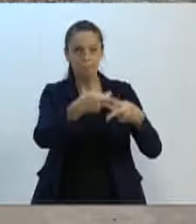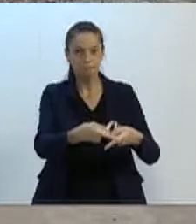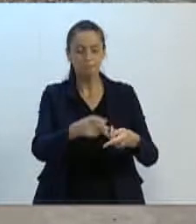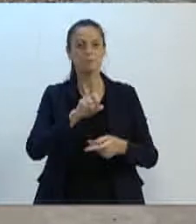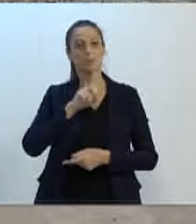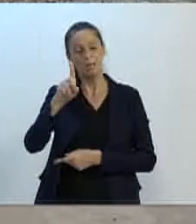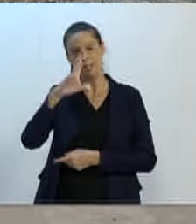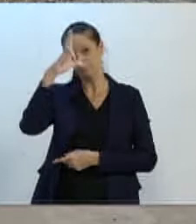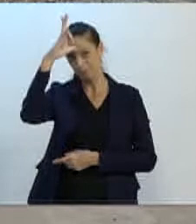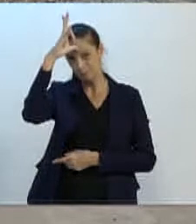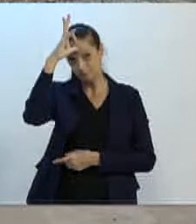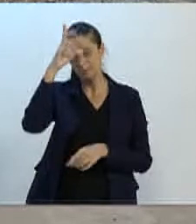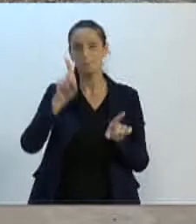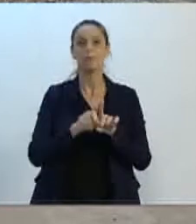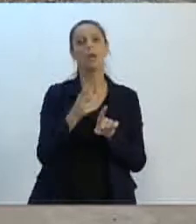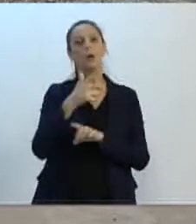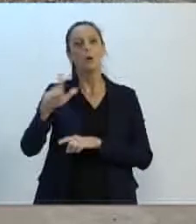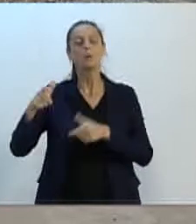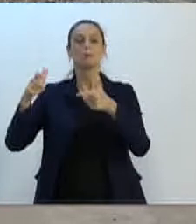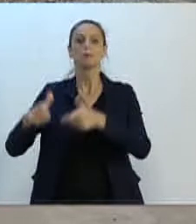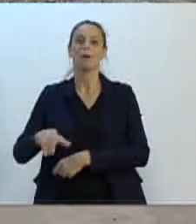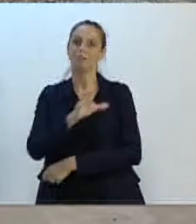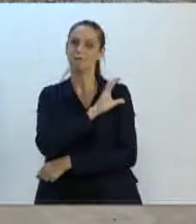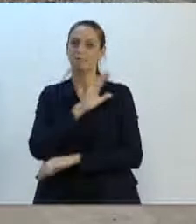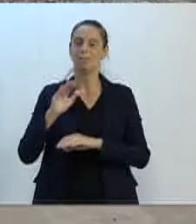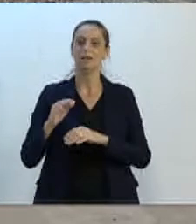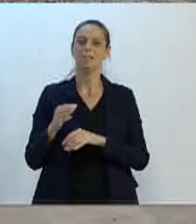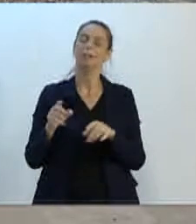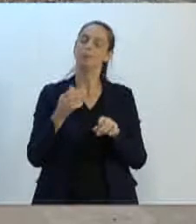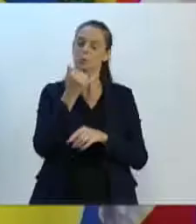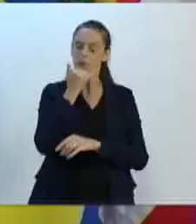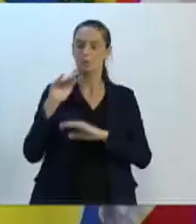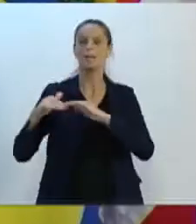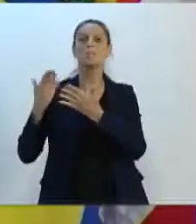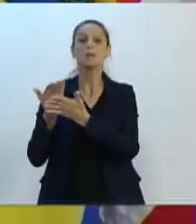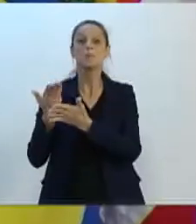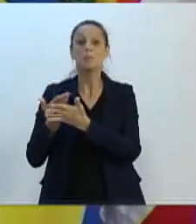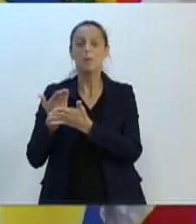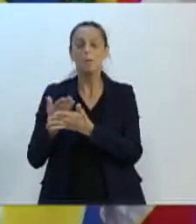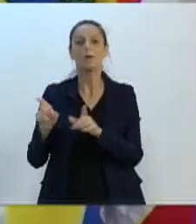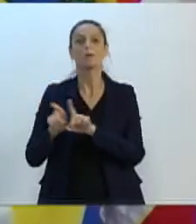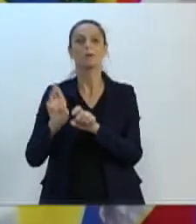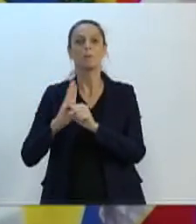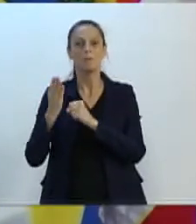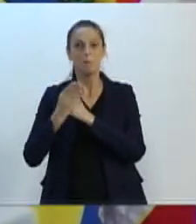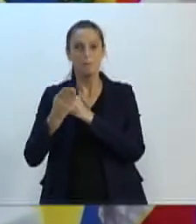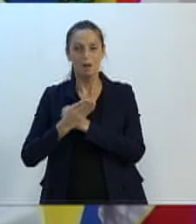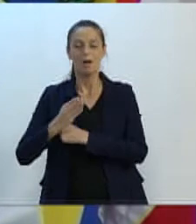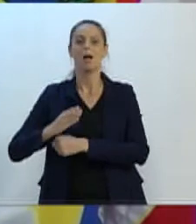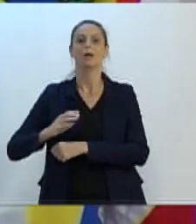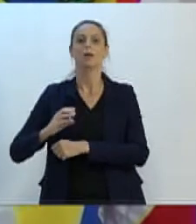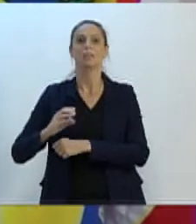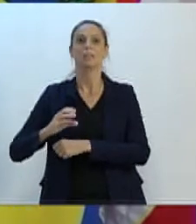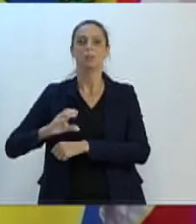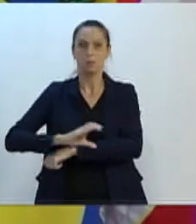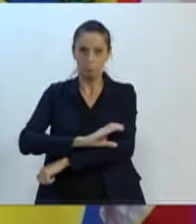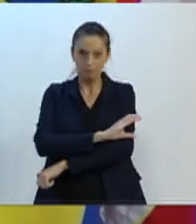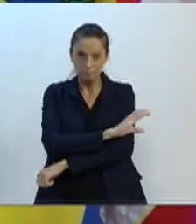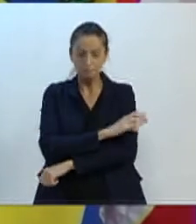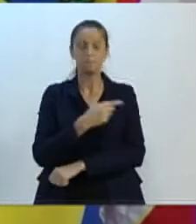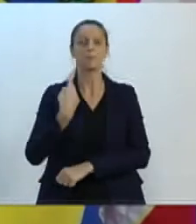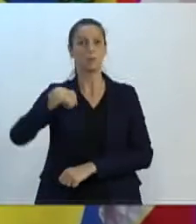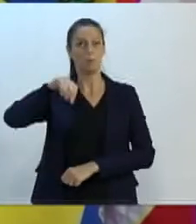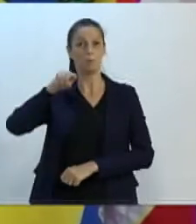Itopaba, além do CI, além também da escola Alves Ramos, no bairro Itopaba Central, onde lá estivemos ontem também